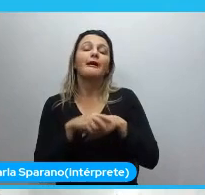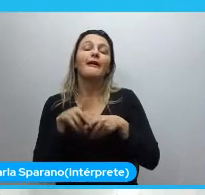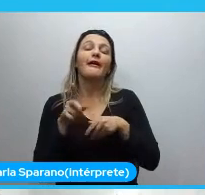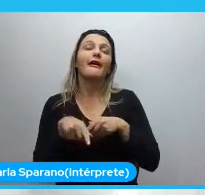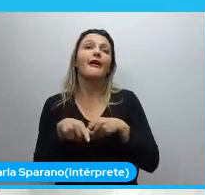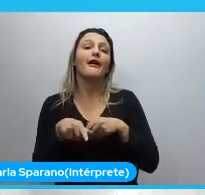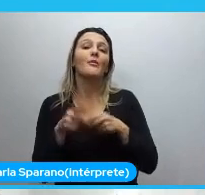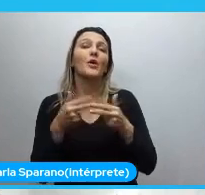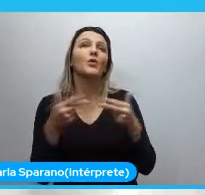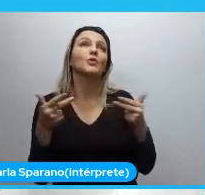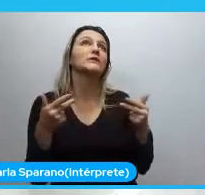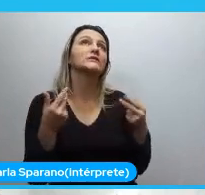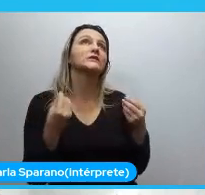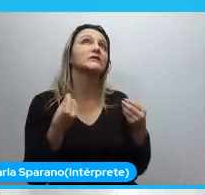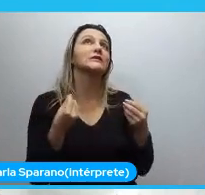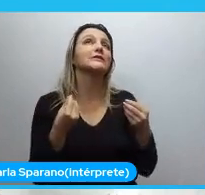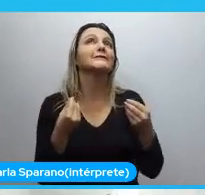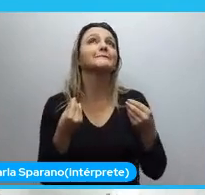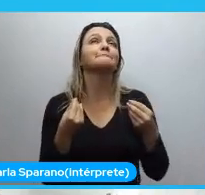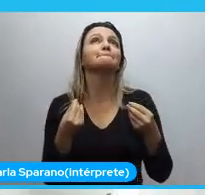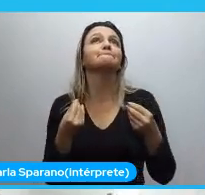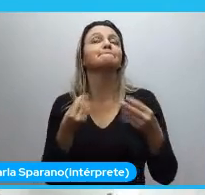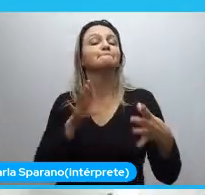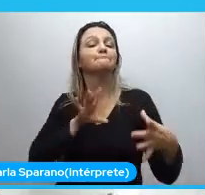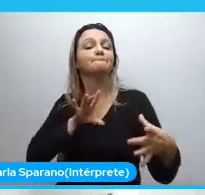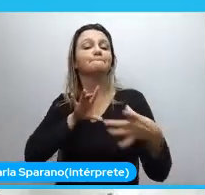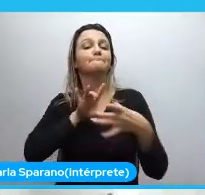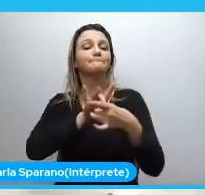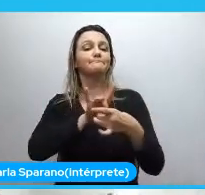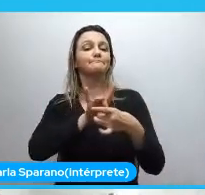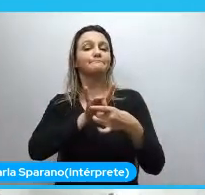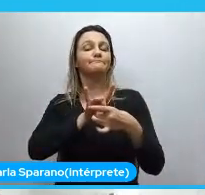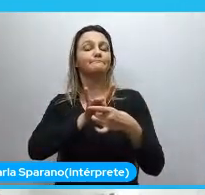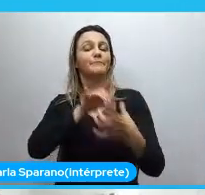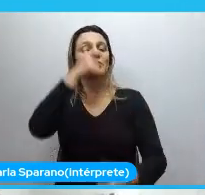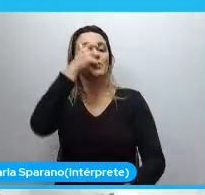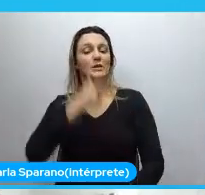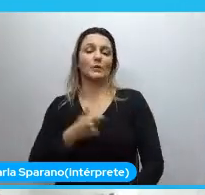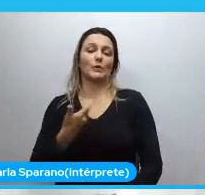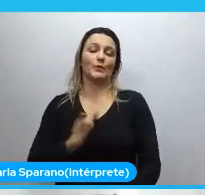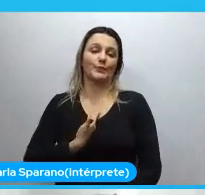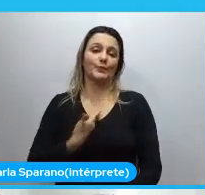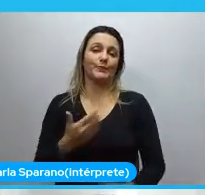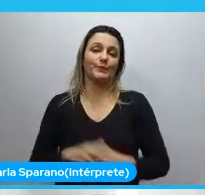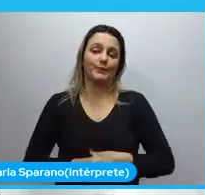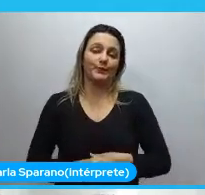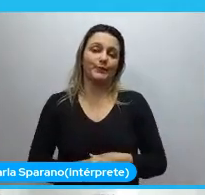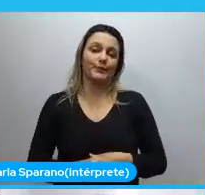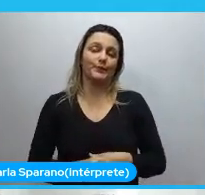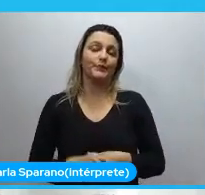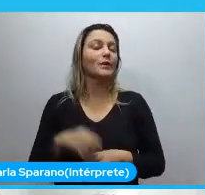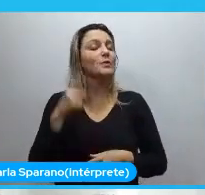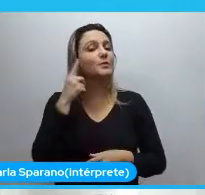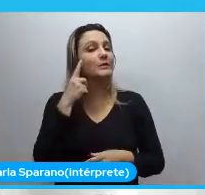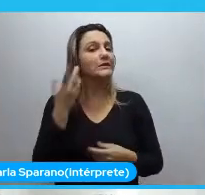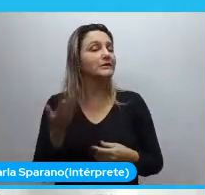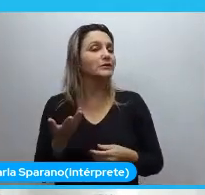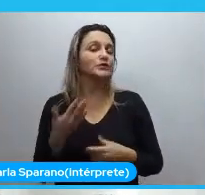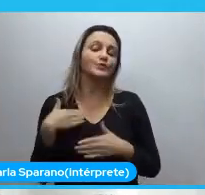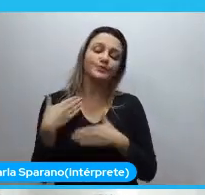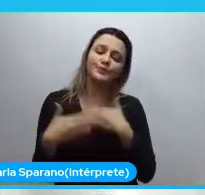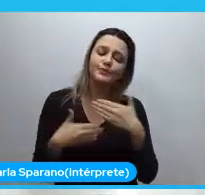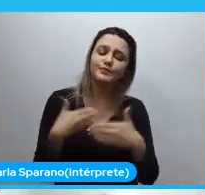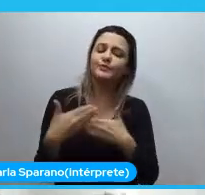Que conecta muito comigo. E aí. Eu acho que. Talvez. No meio do caminho.